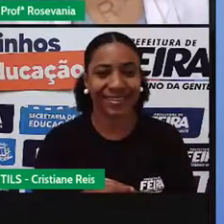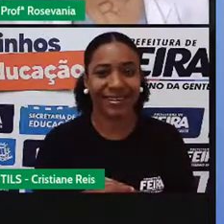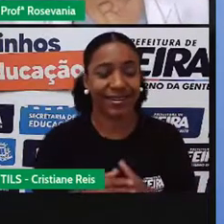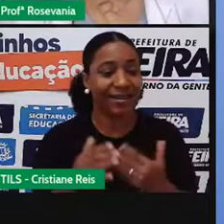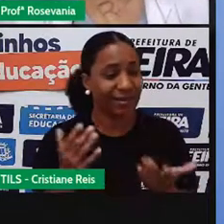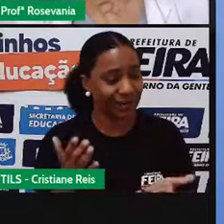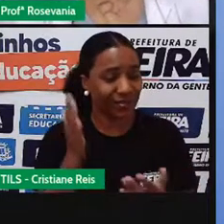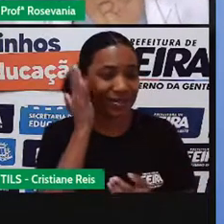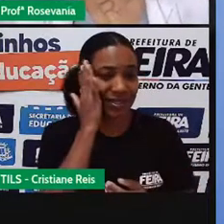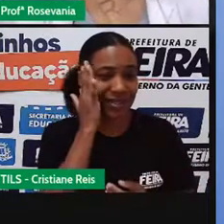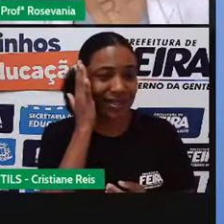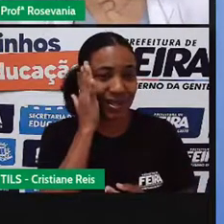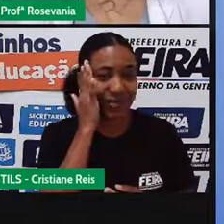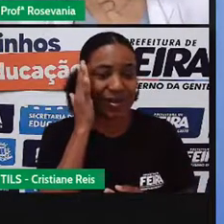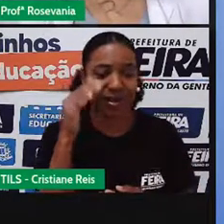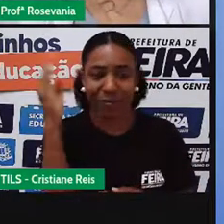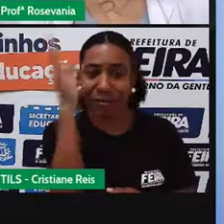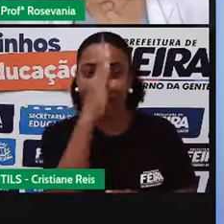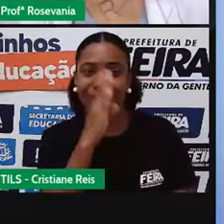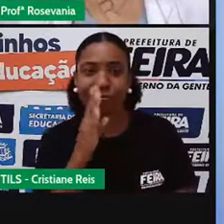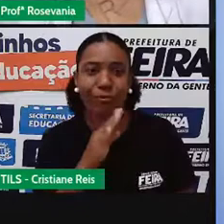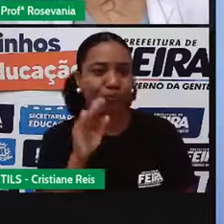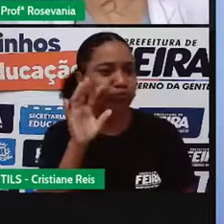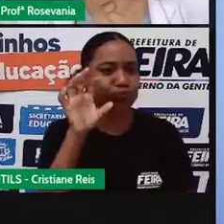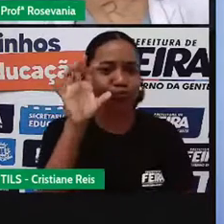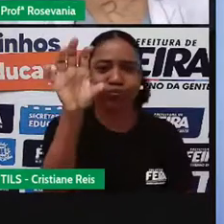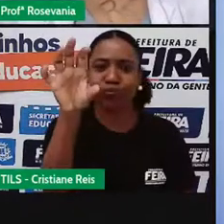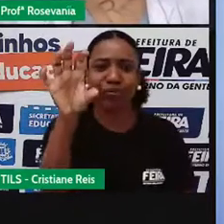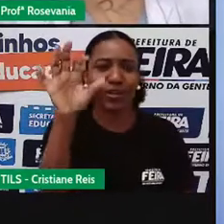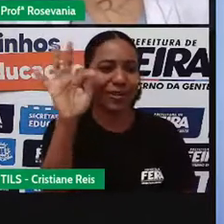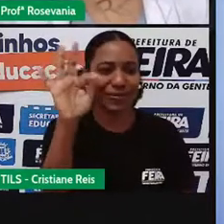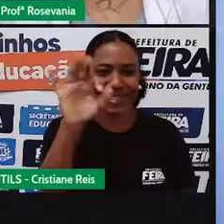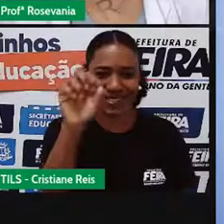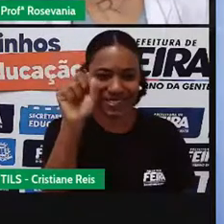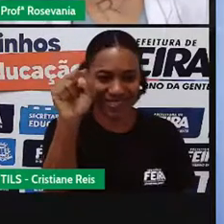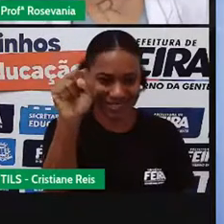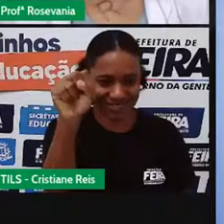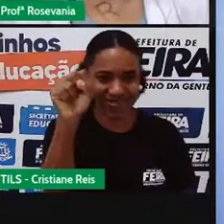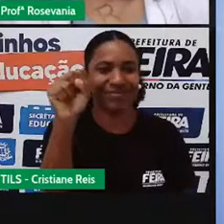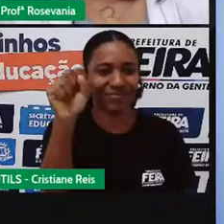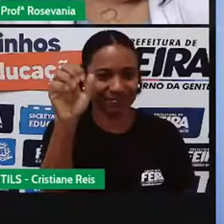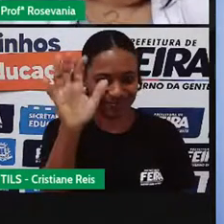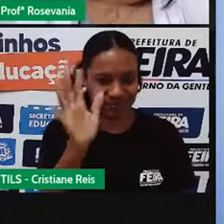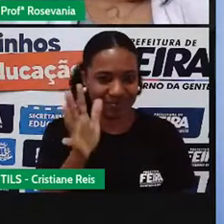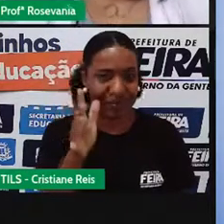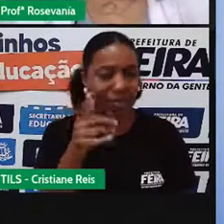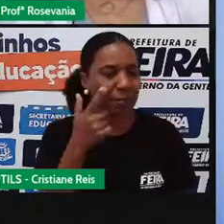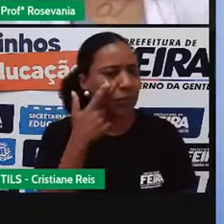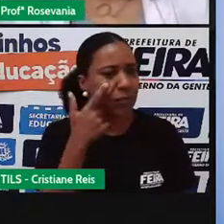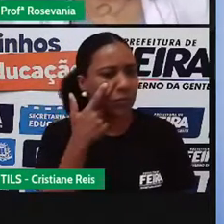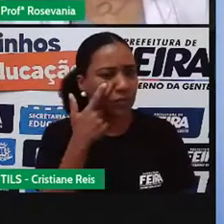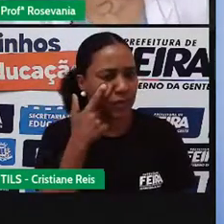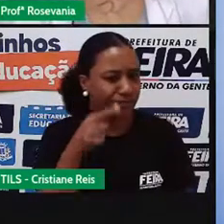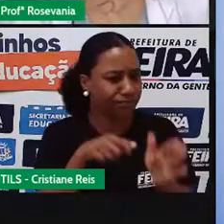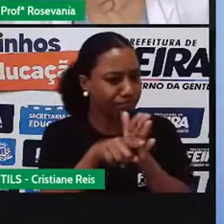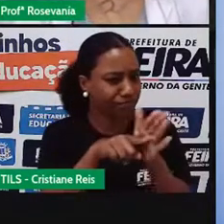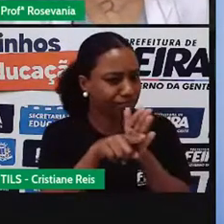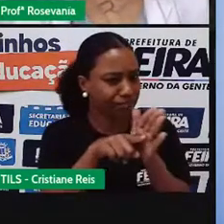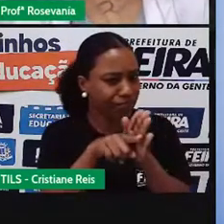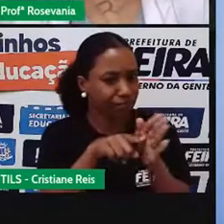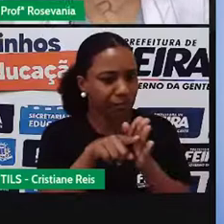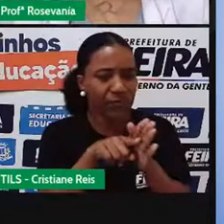lá no território brasileiro, então vamos aqui. Vamos observar primeiro a nossa cobertura vegetal, né.